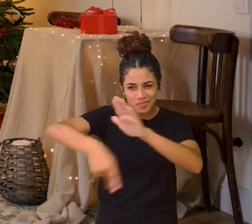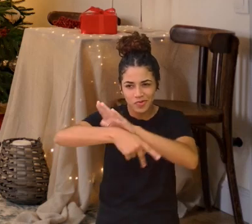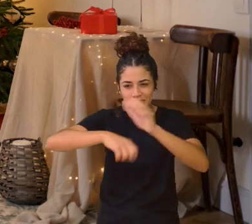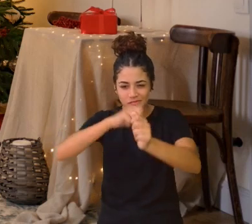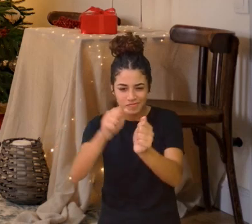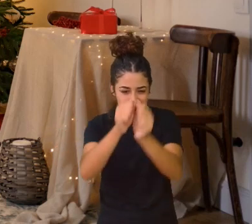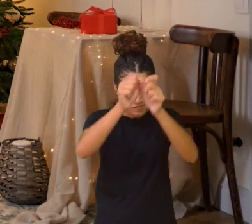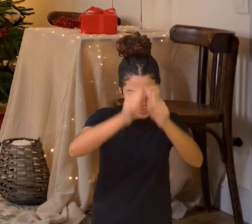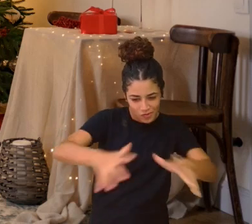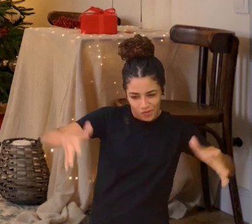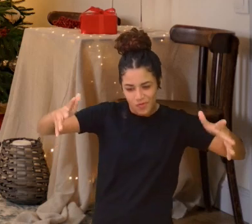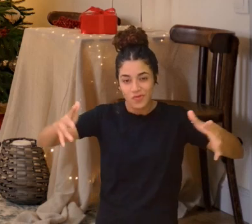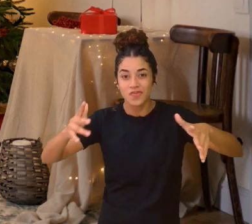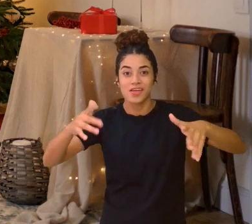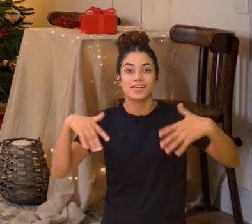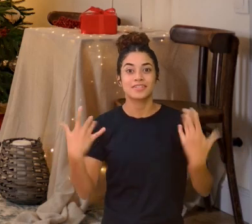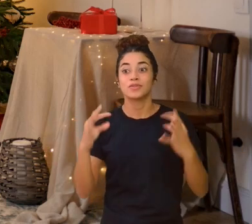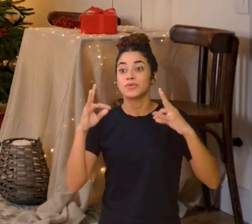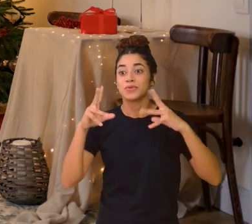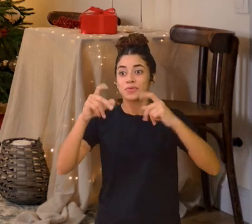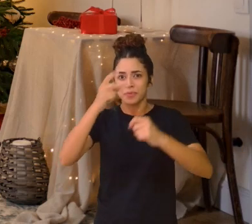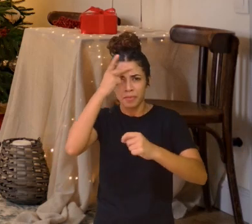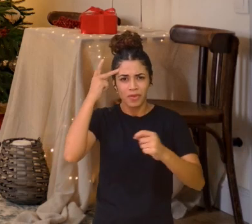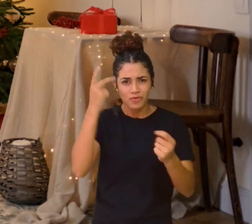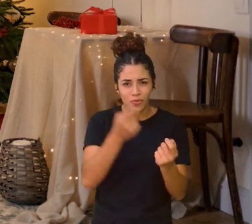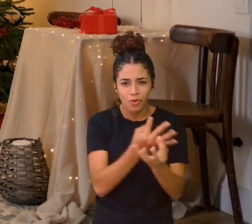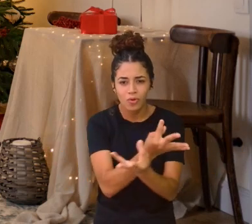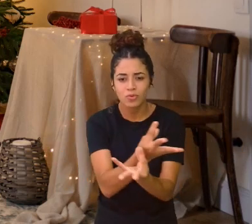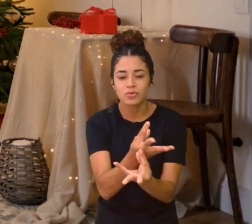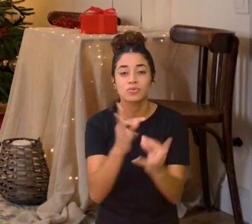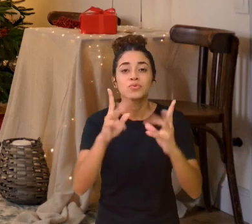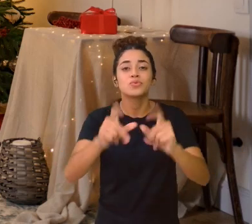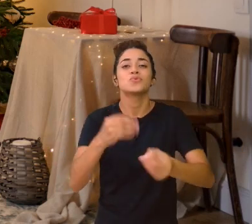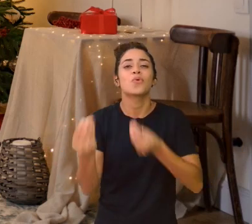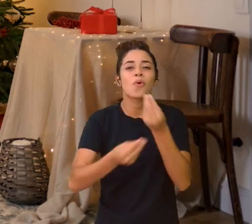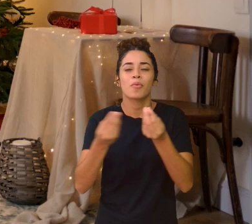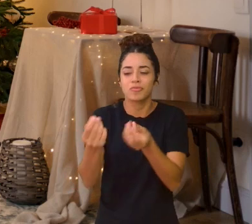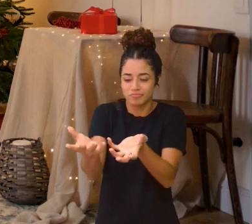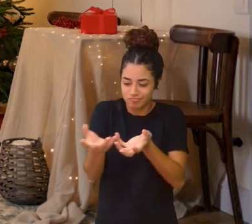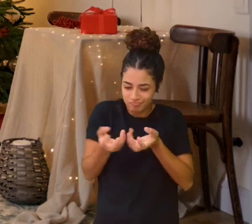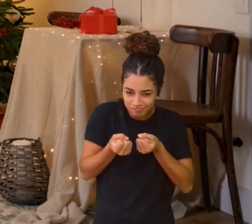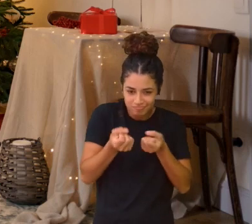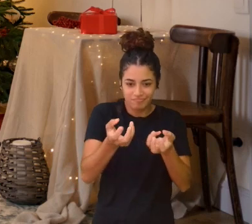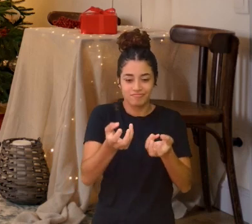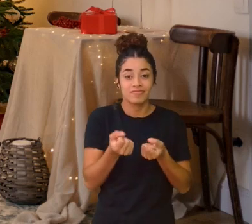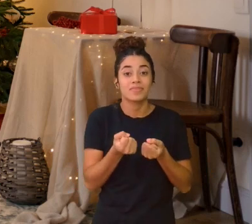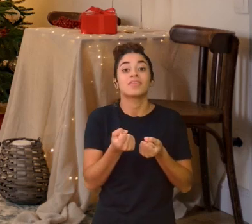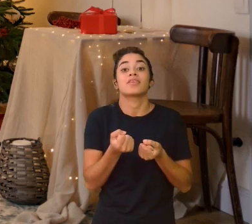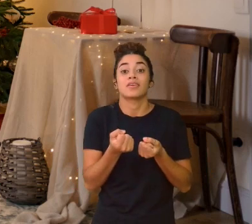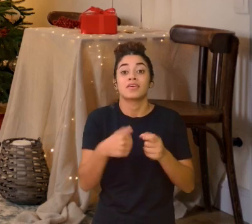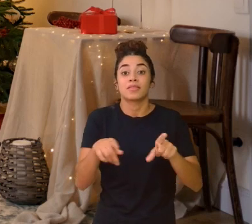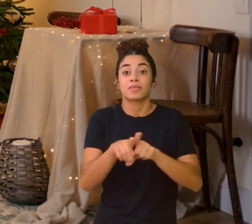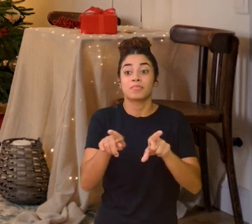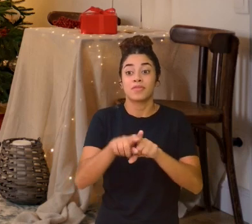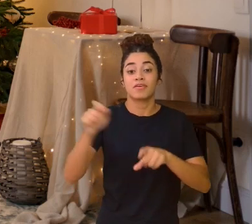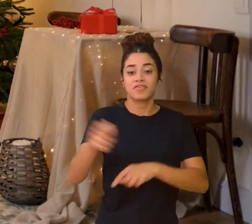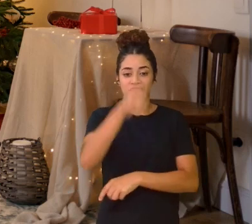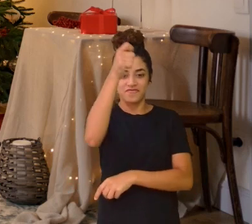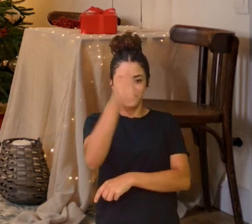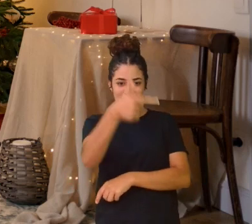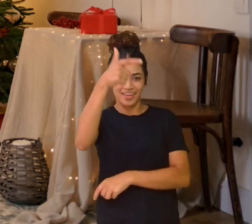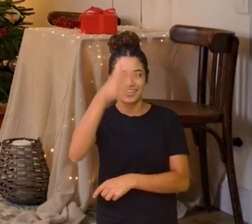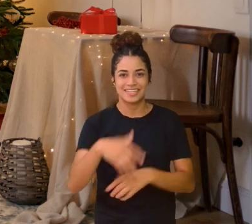Ali foram bem recebidos Pela fada açucarada